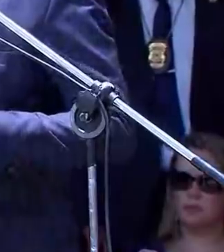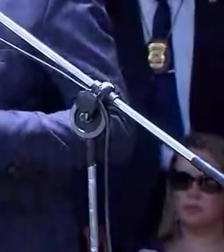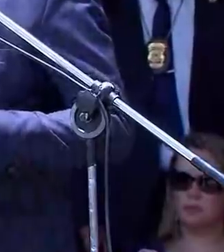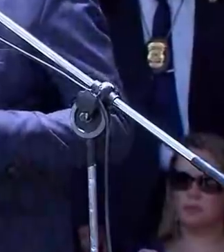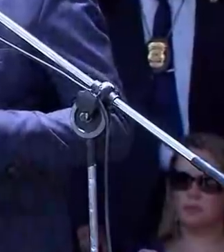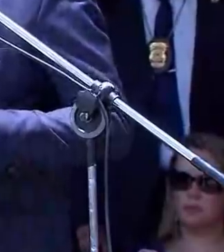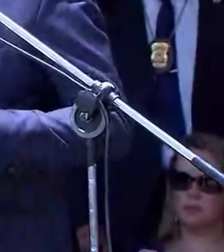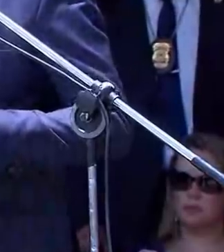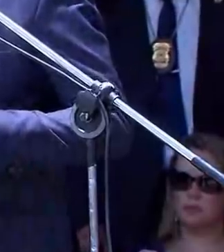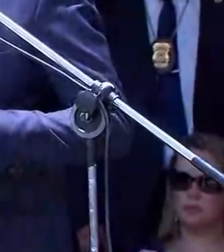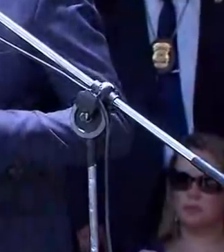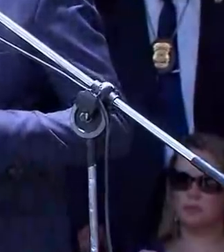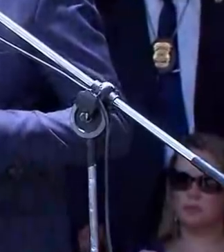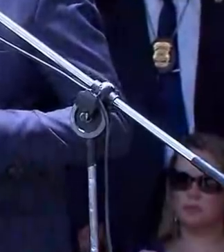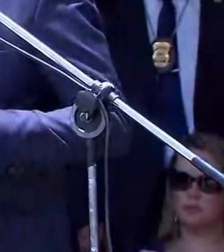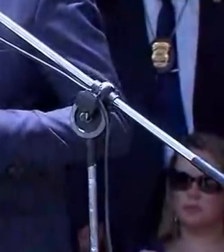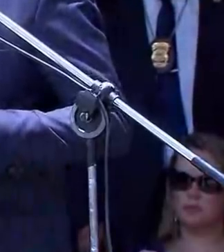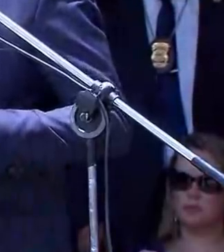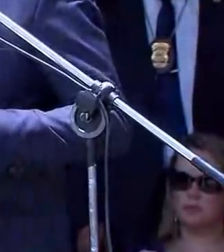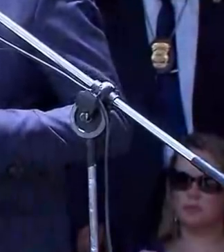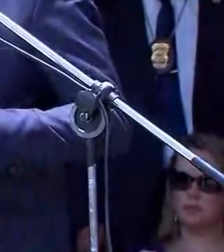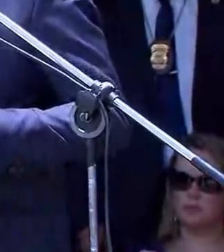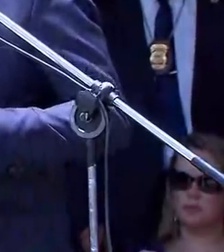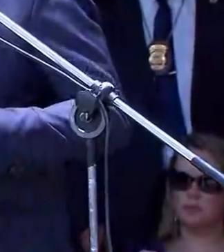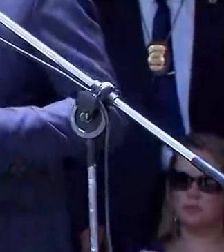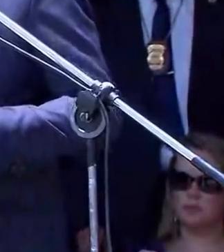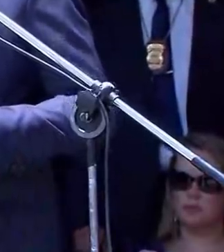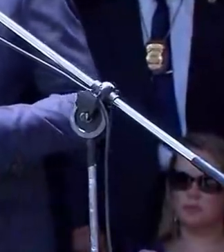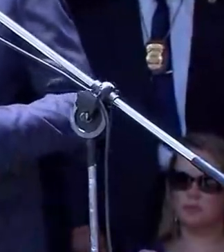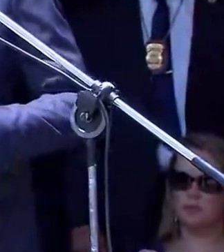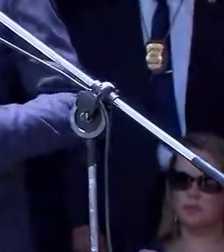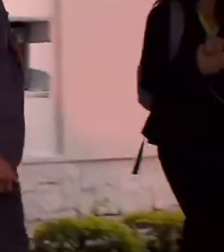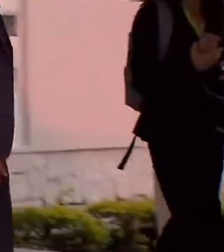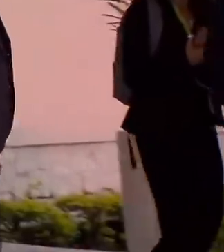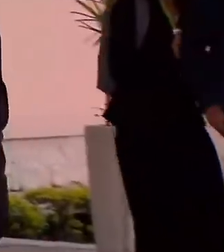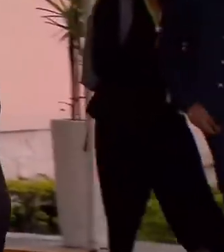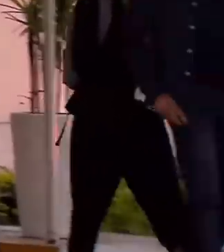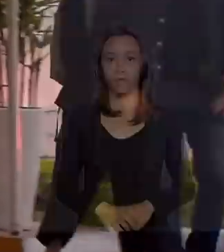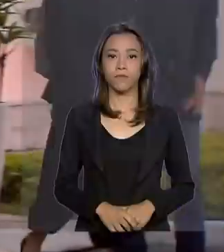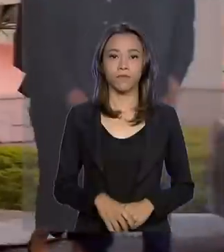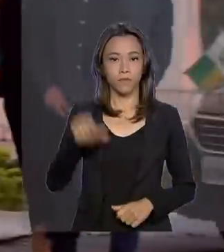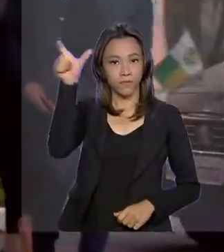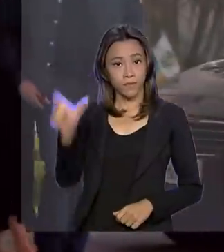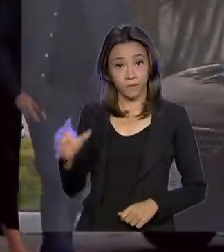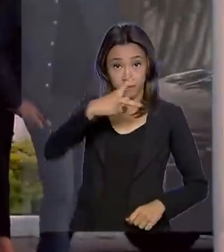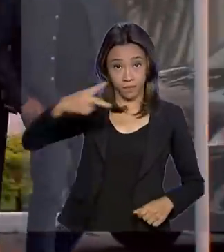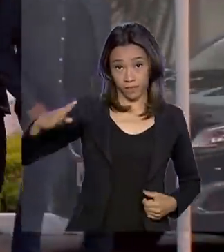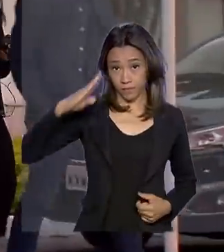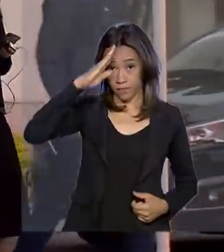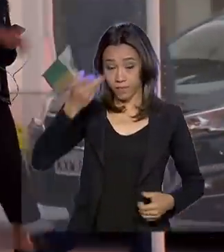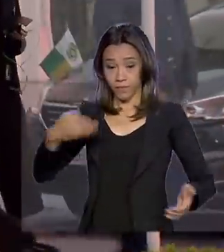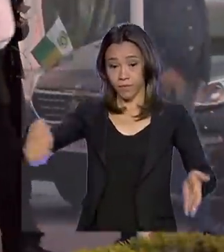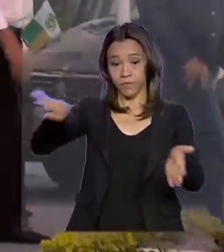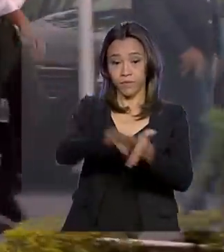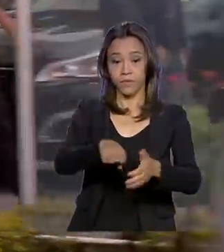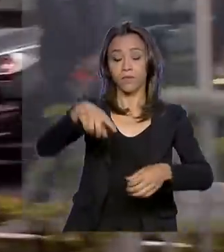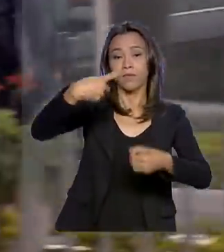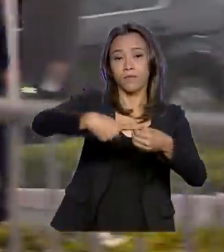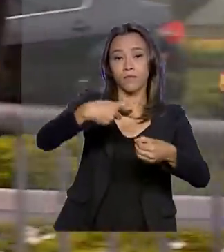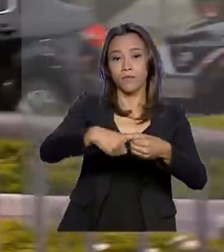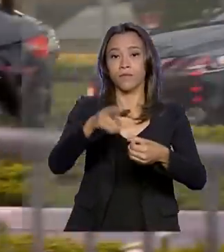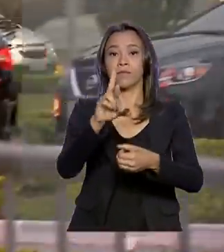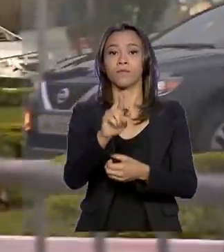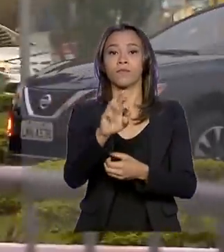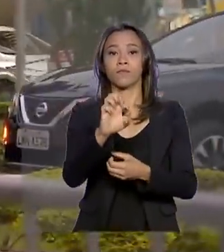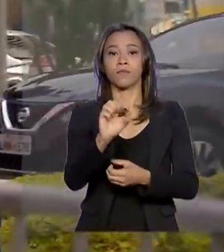empenhar, se sacrificar e lutar por sua pátria. Bolsonaro chegou em Resende na sexta-feira